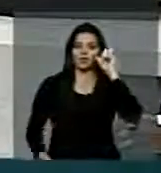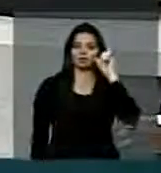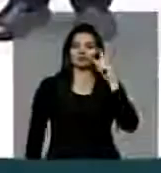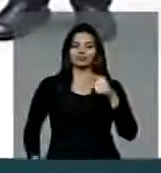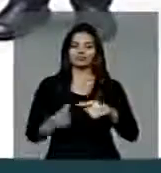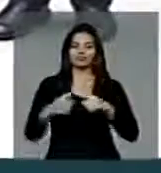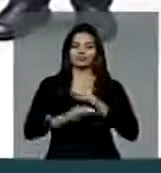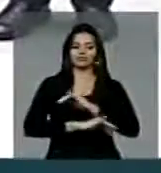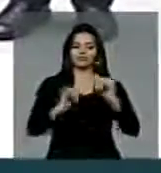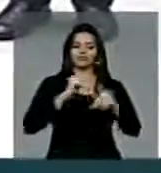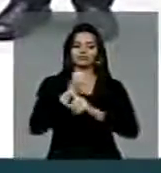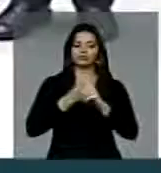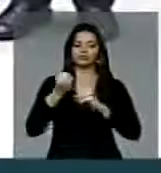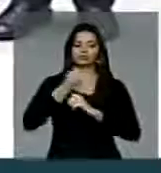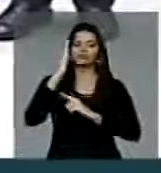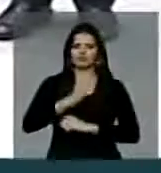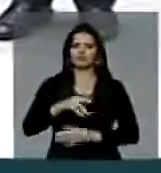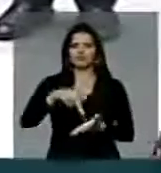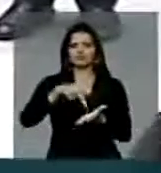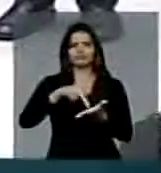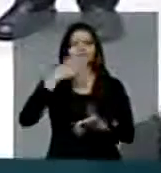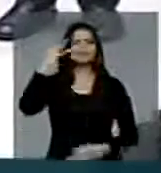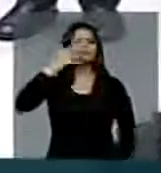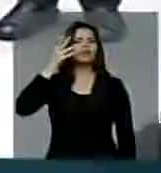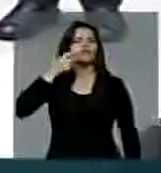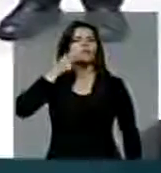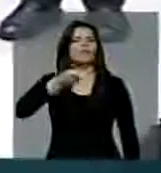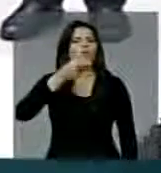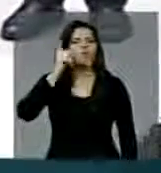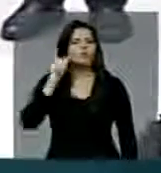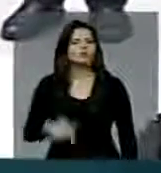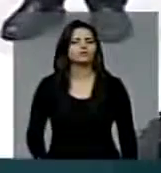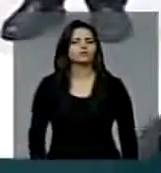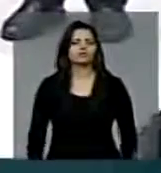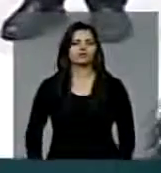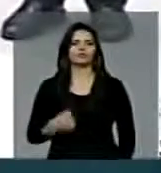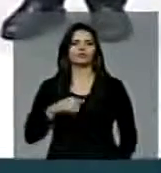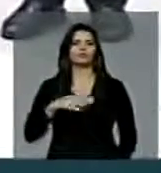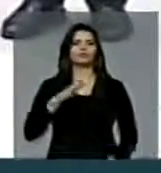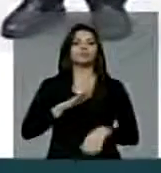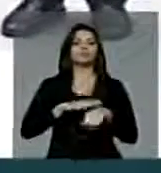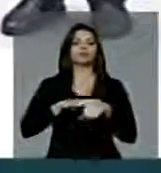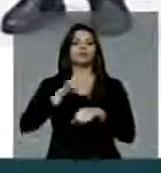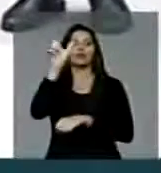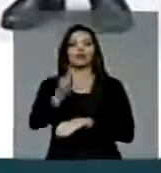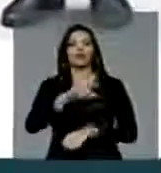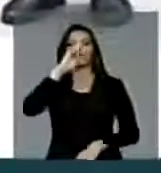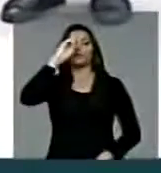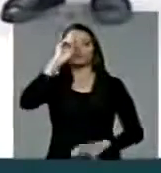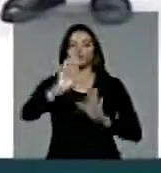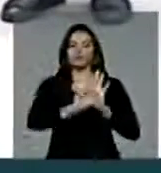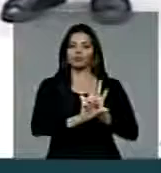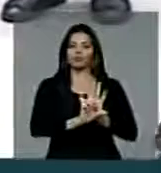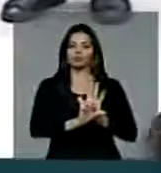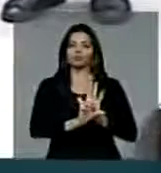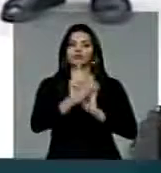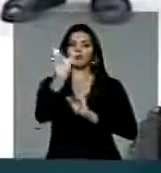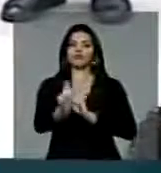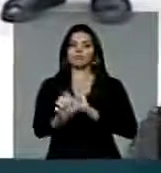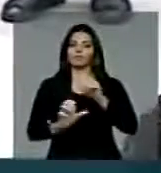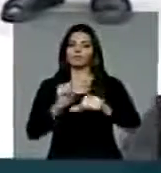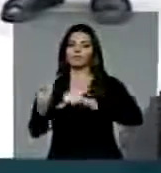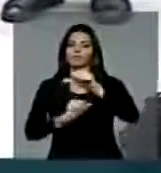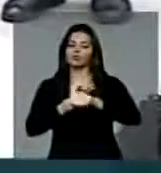sociedade brasileira. É verdade, no discurso que foi dado ontem aqui, principalmente pelo autor da lei, de que estavam mudando a